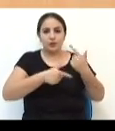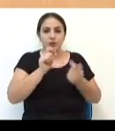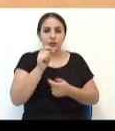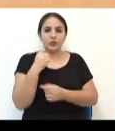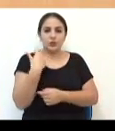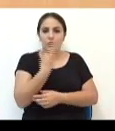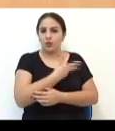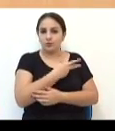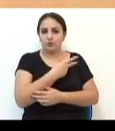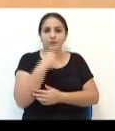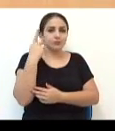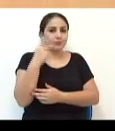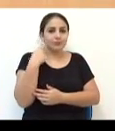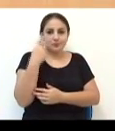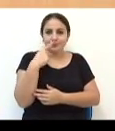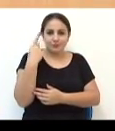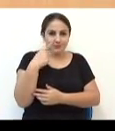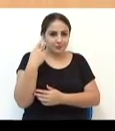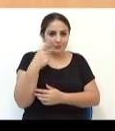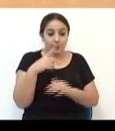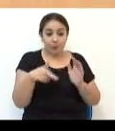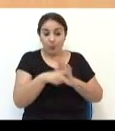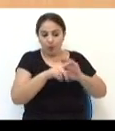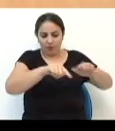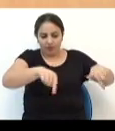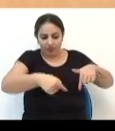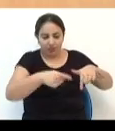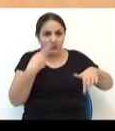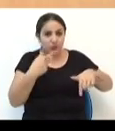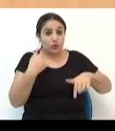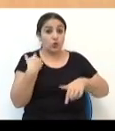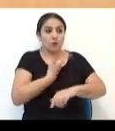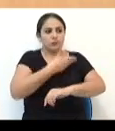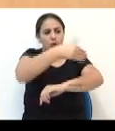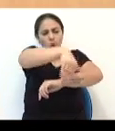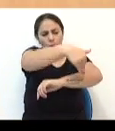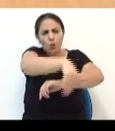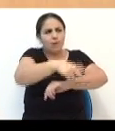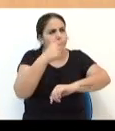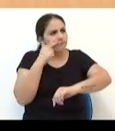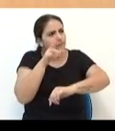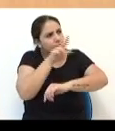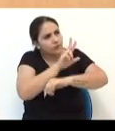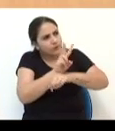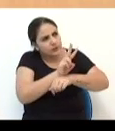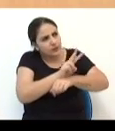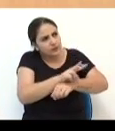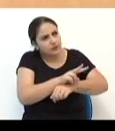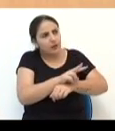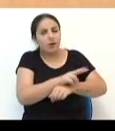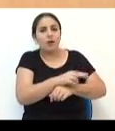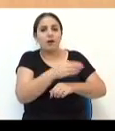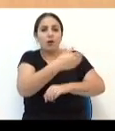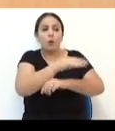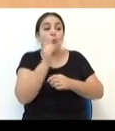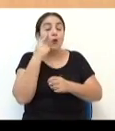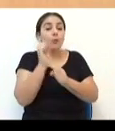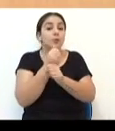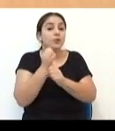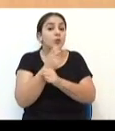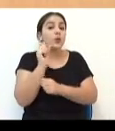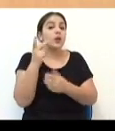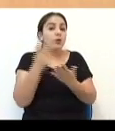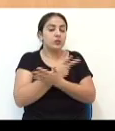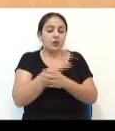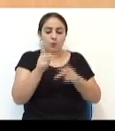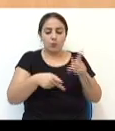que nós não vamos ser o vereador do gabinete. Nós temos que estar na rua, temos que fiscalizar obras, ver o que que tá acontecendo, o que que